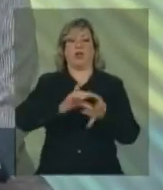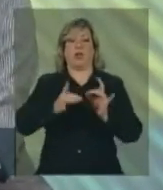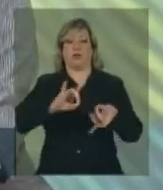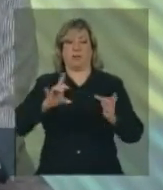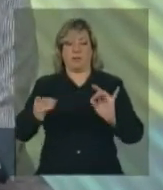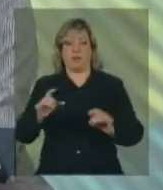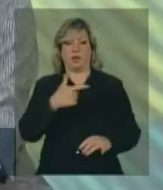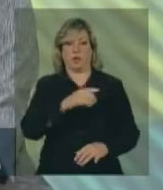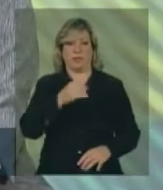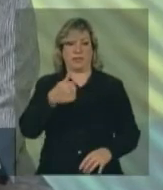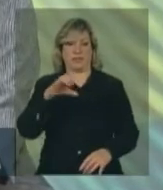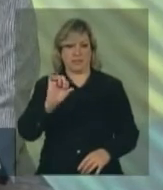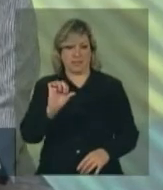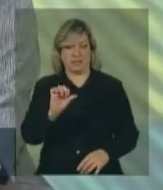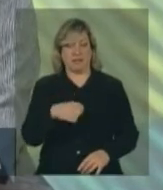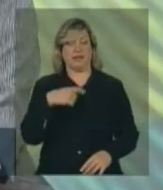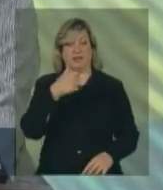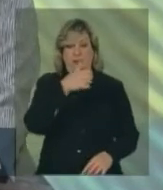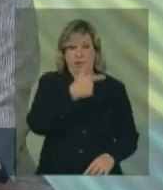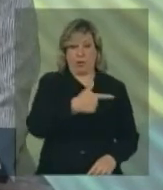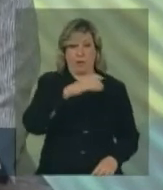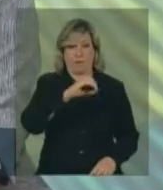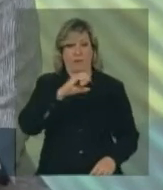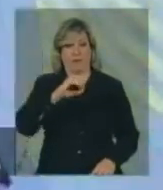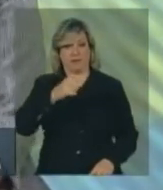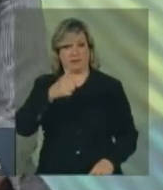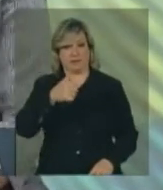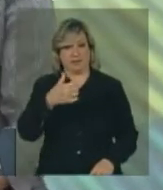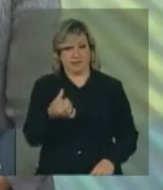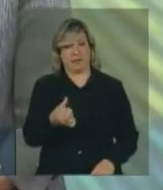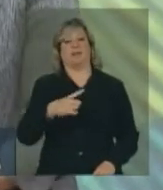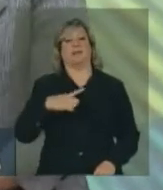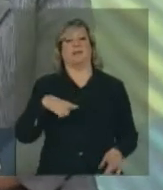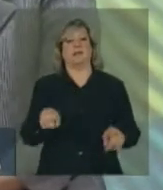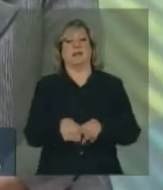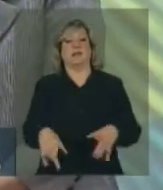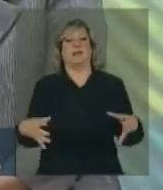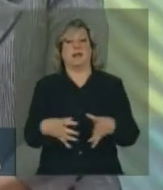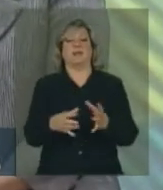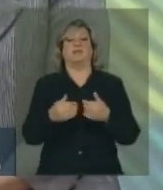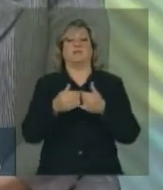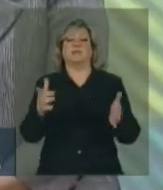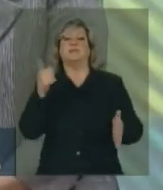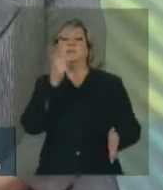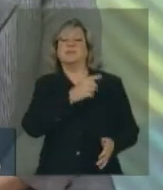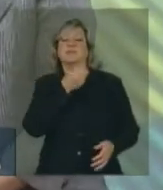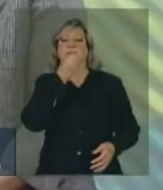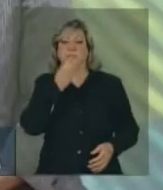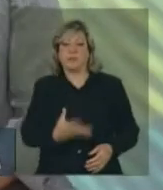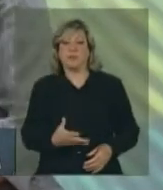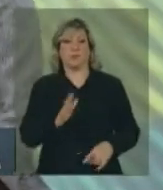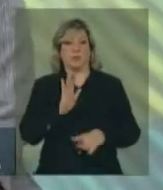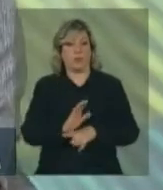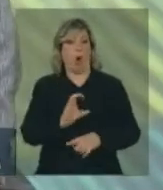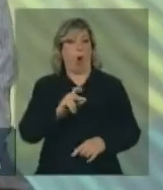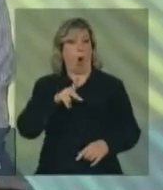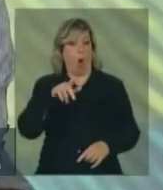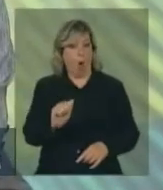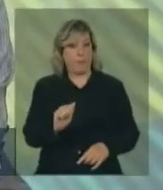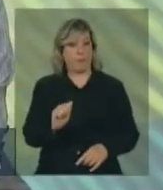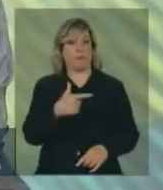2016 no Brasil, abre grandes oportunidades para os empresários